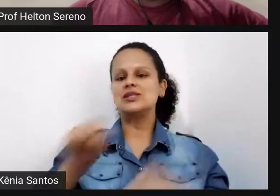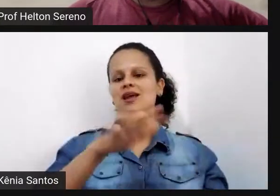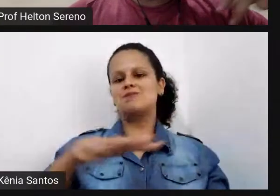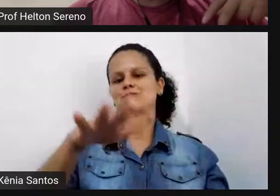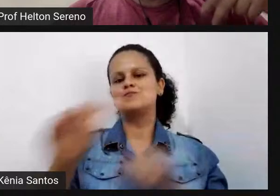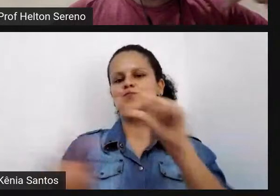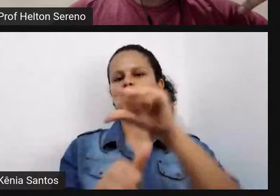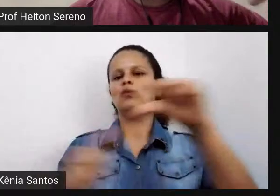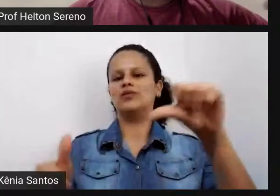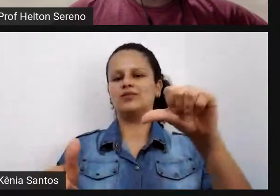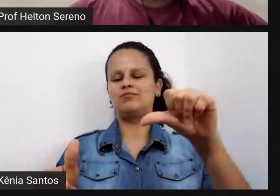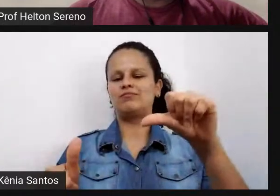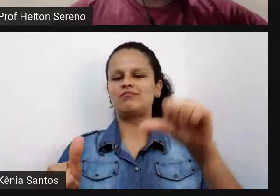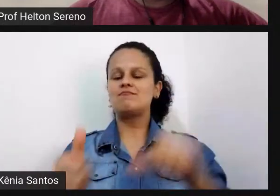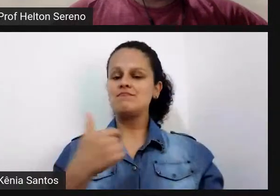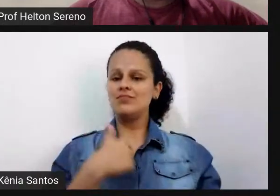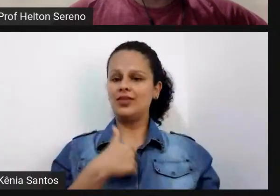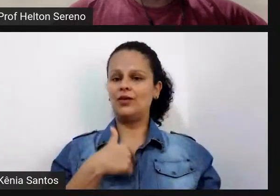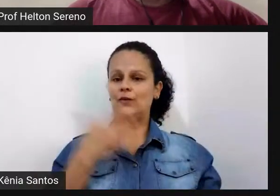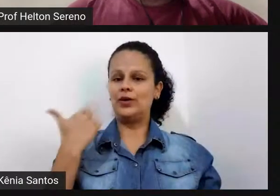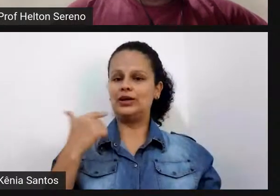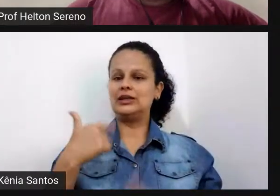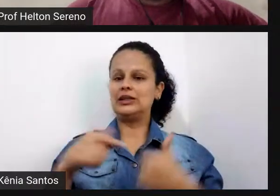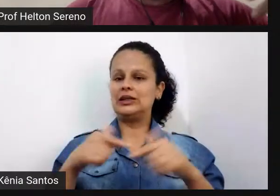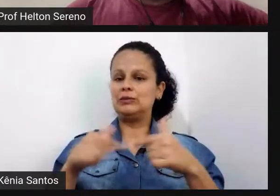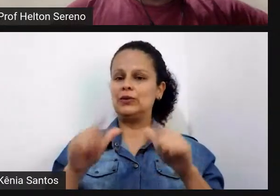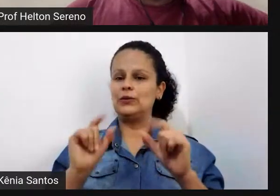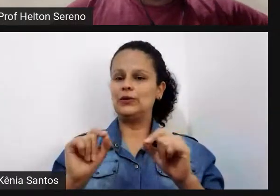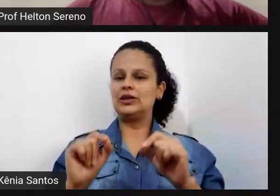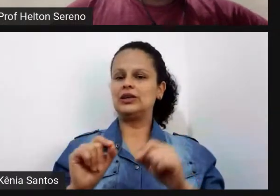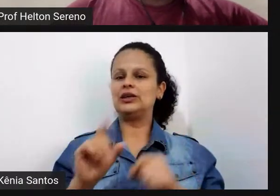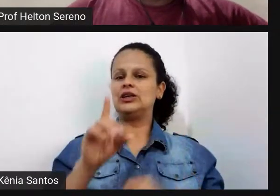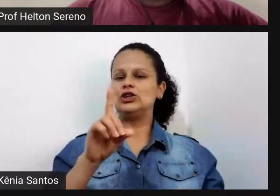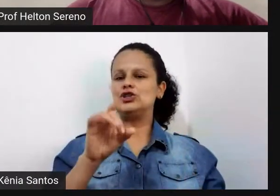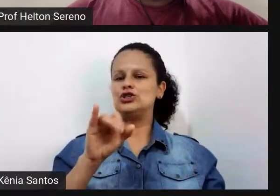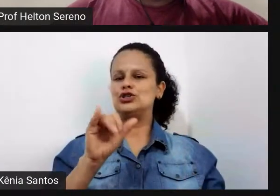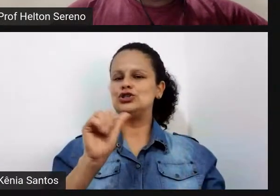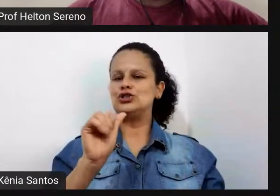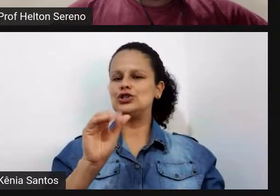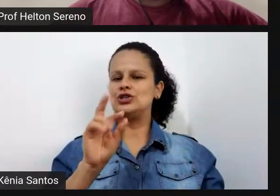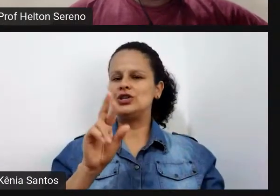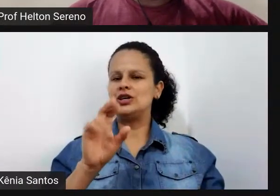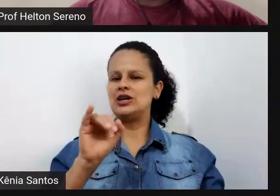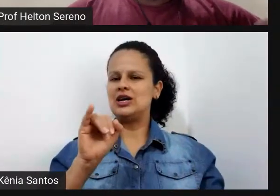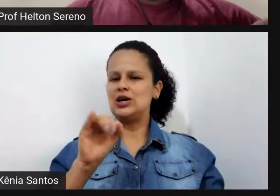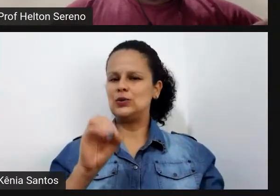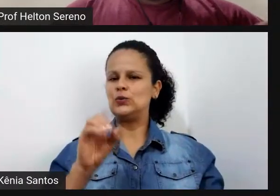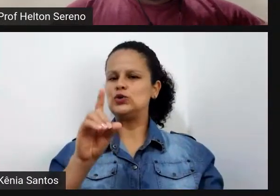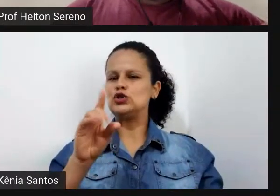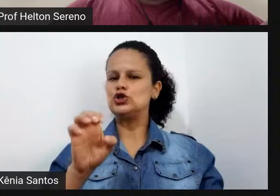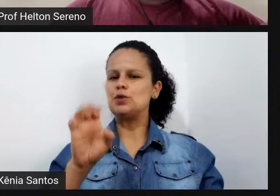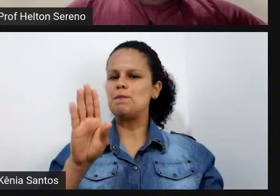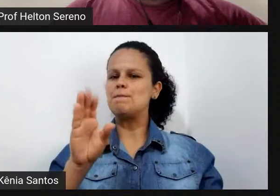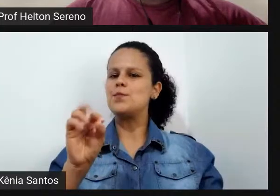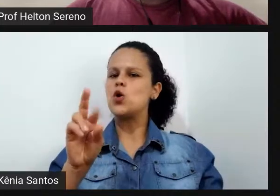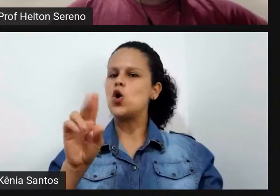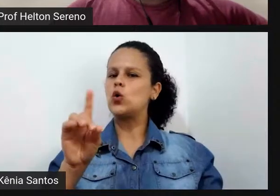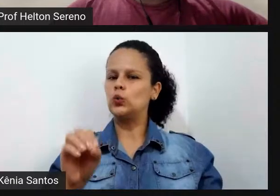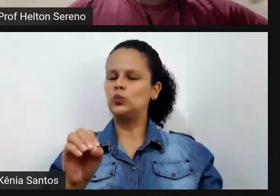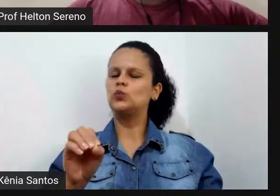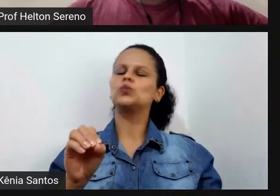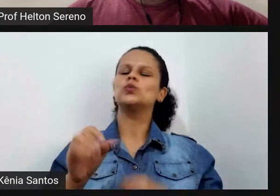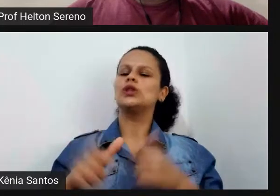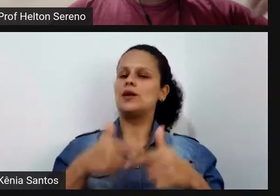exemplo eu trabalhei muito tempo com diário de bordo trabalho até hoje com diário de bordo com meus alunos e uma professora